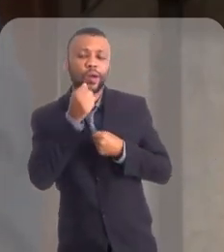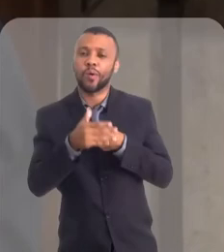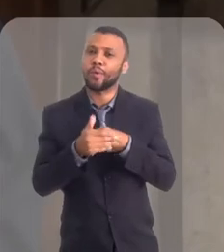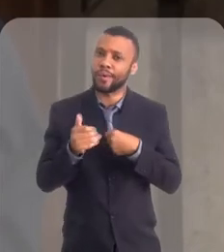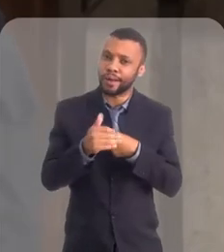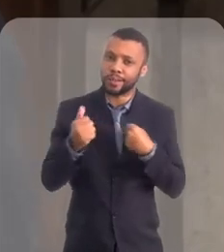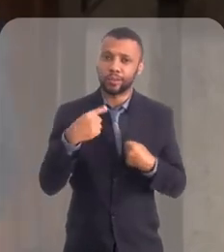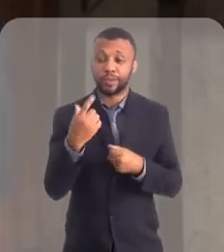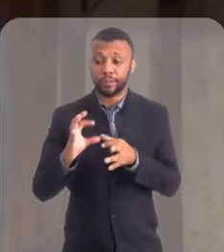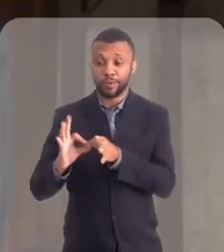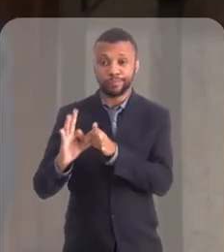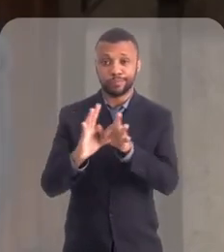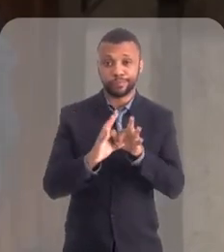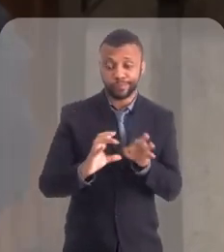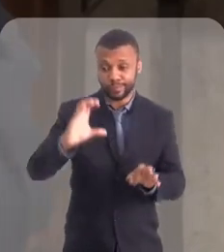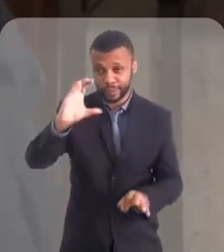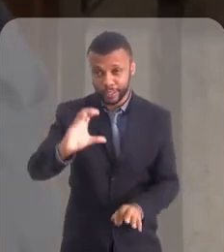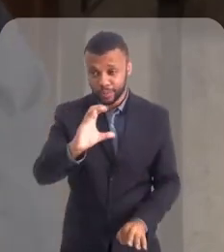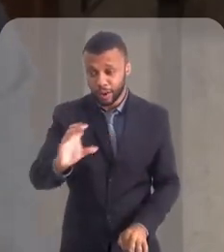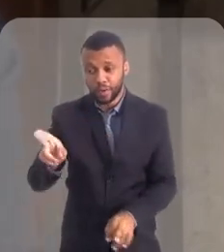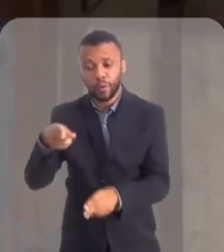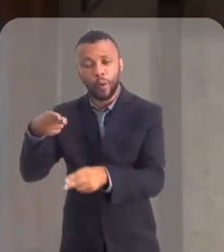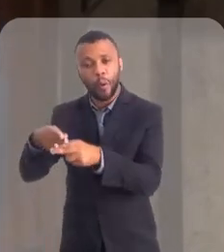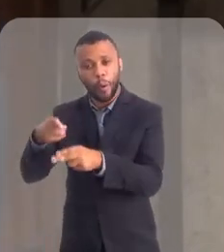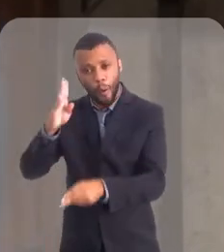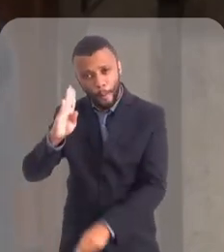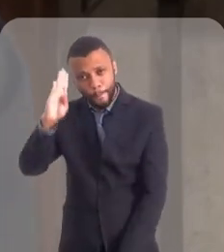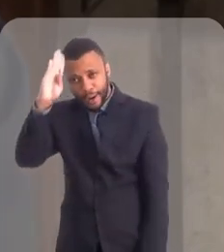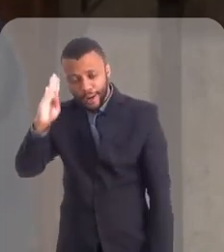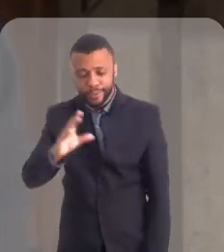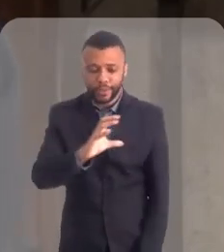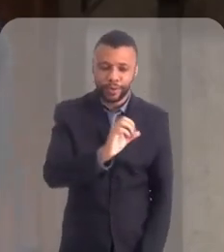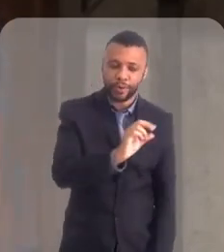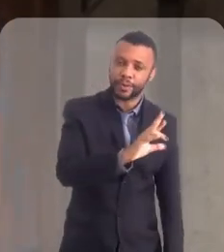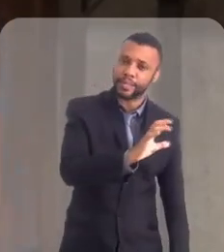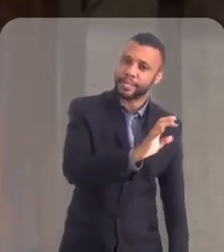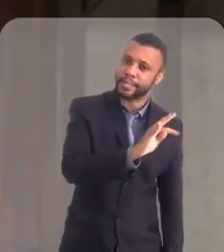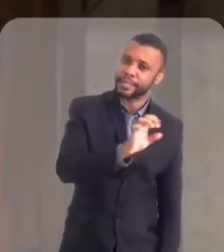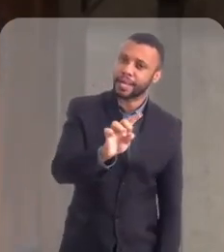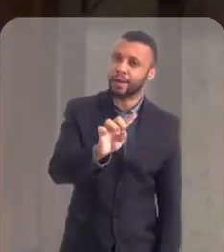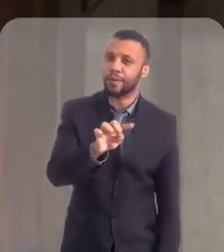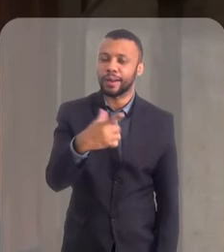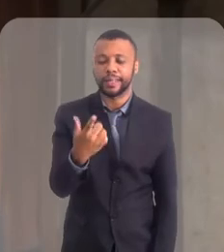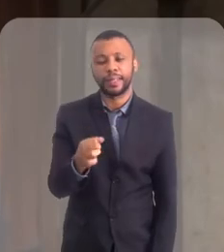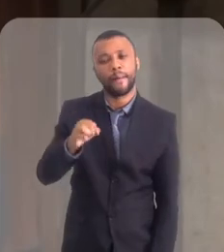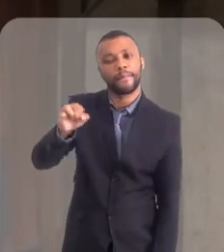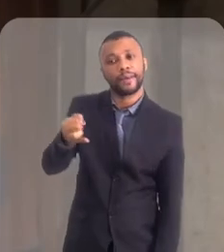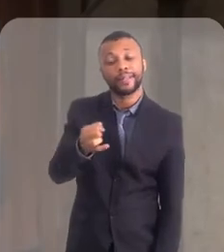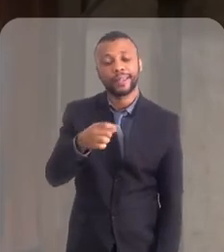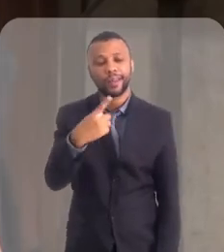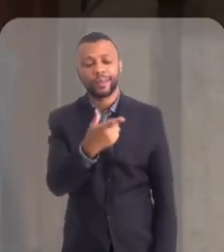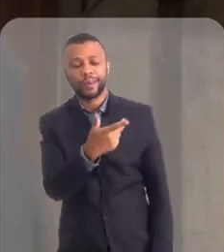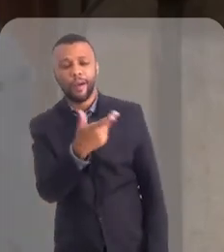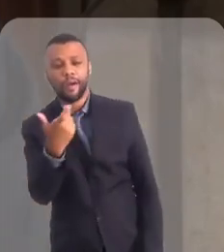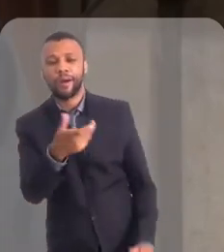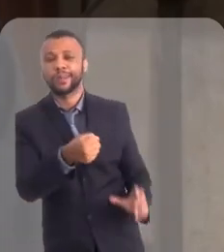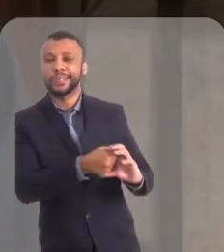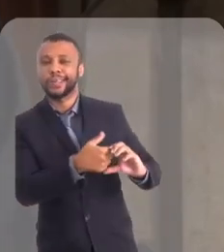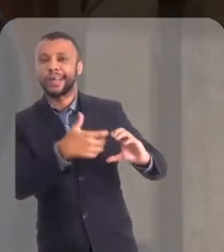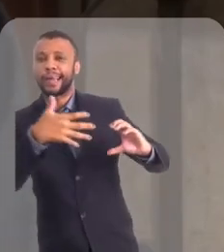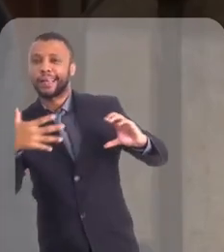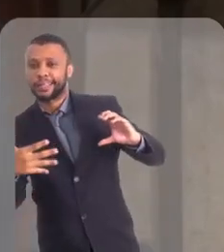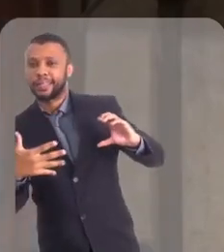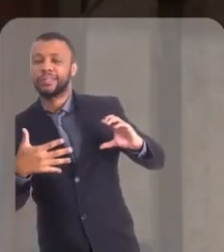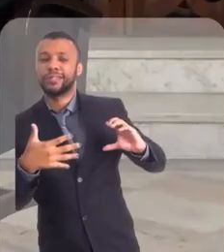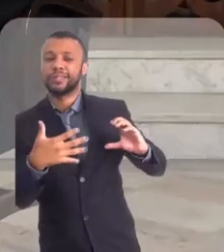com todo carinho. Como estamos em comunhão, católicos romanos e católicos orientais, eles pegam algumas características de nossa